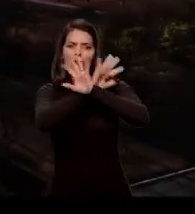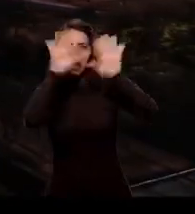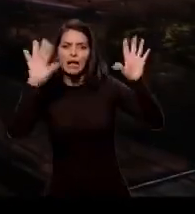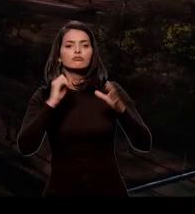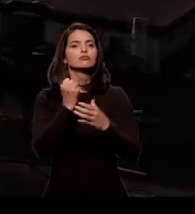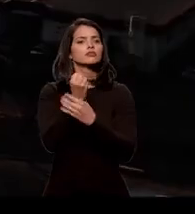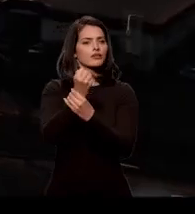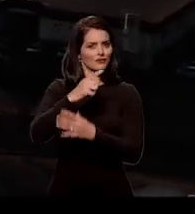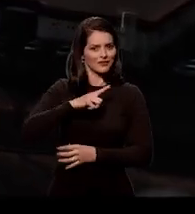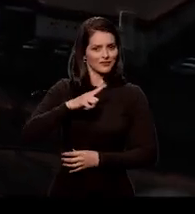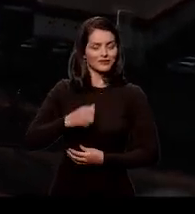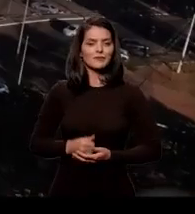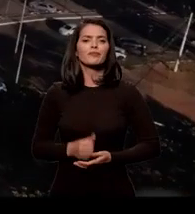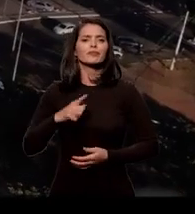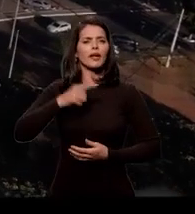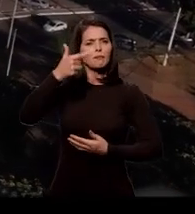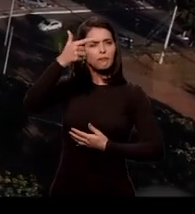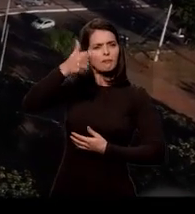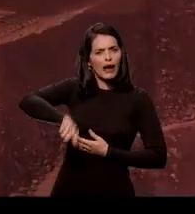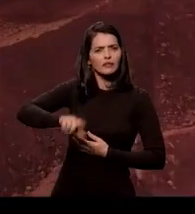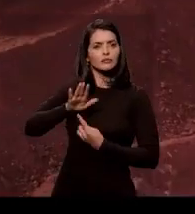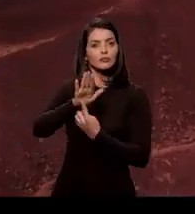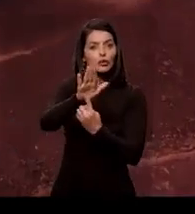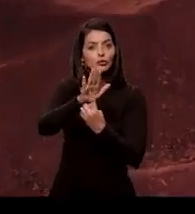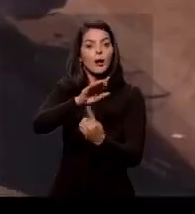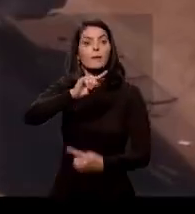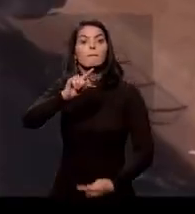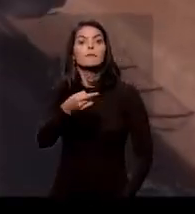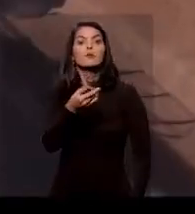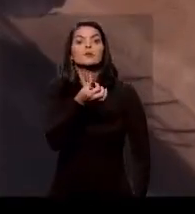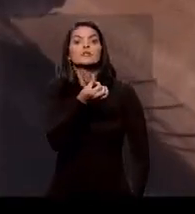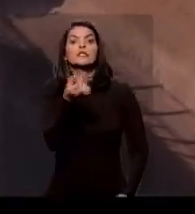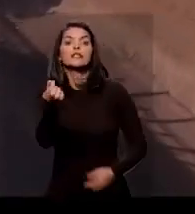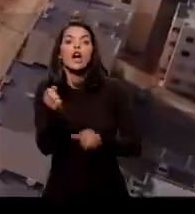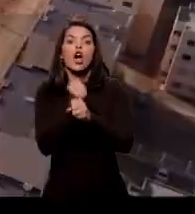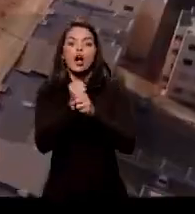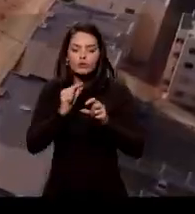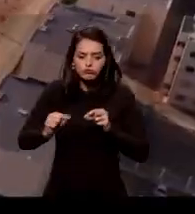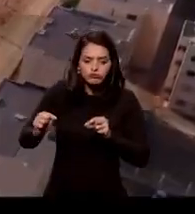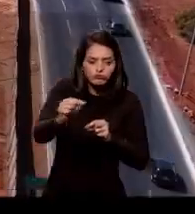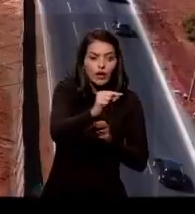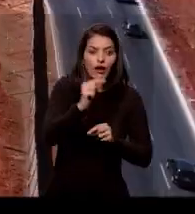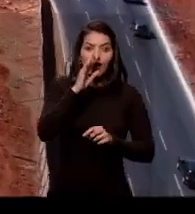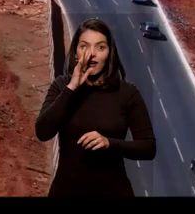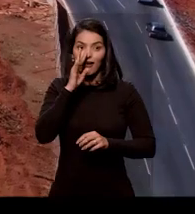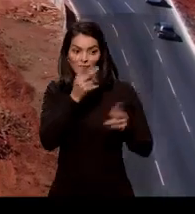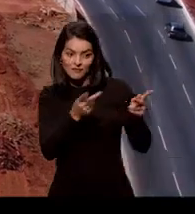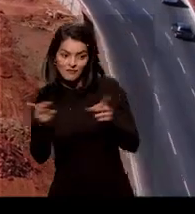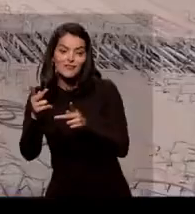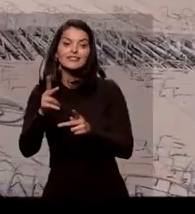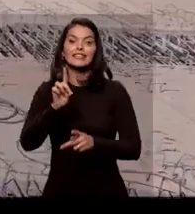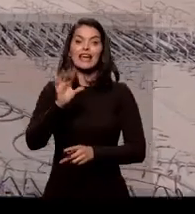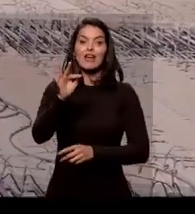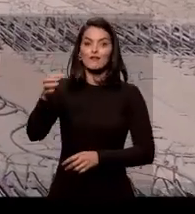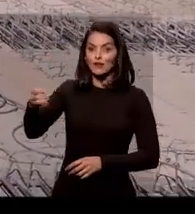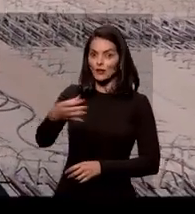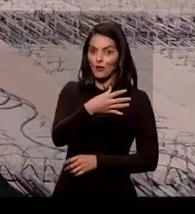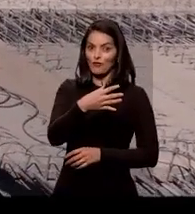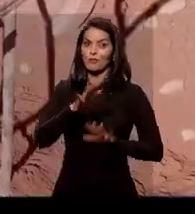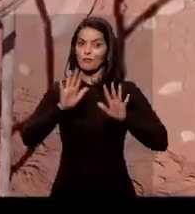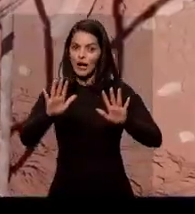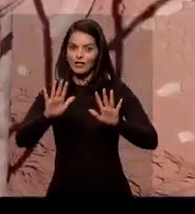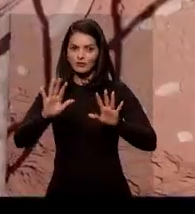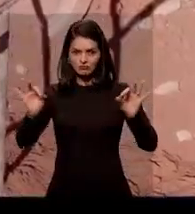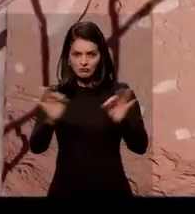Temos muito mais a mostrar. São mais de 1.600 obras em todas as regiões. Esse é um novo Distrito Federal. Mas o trabalho não